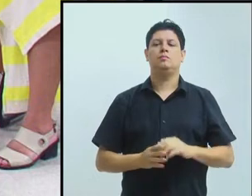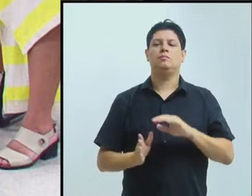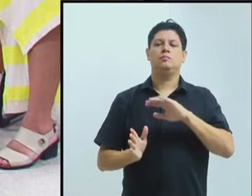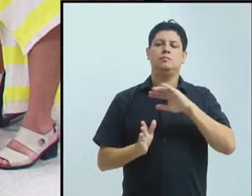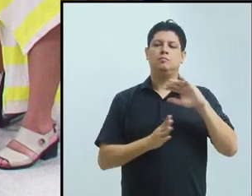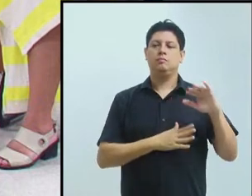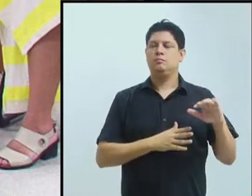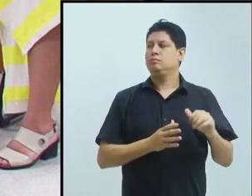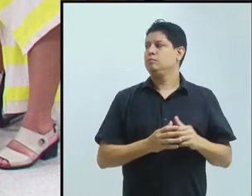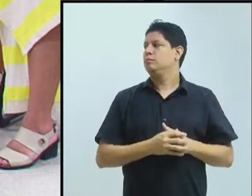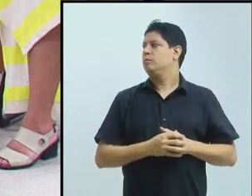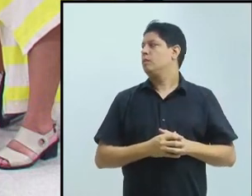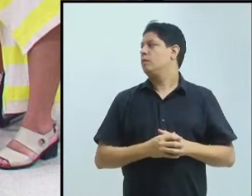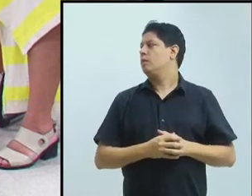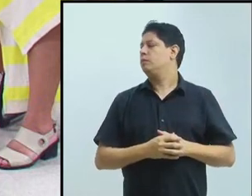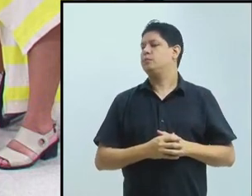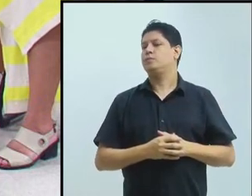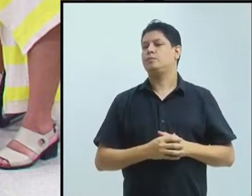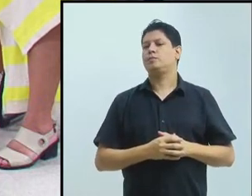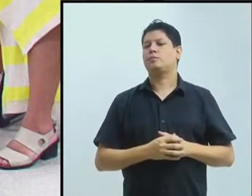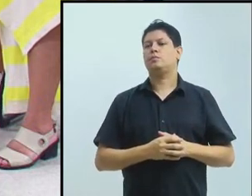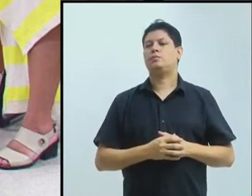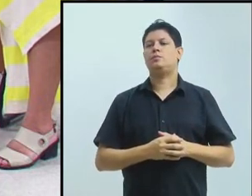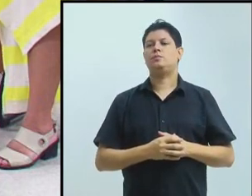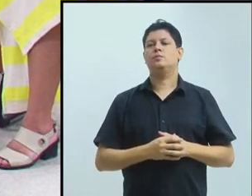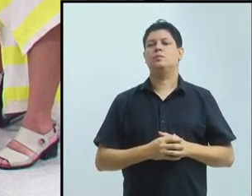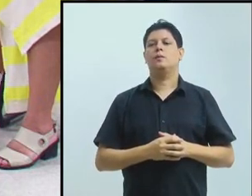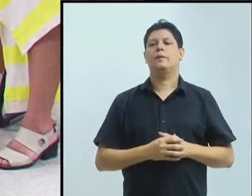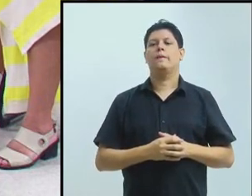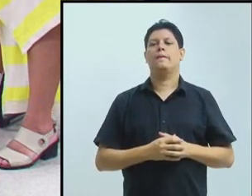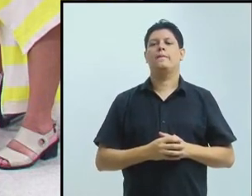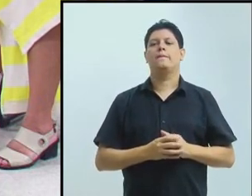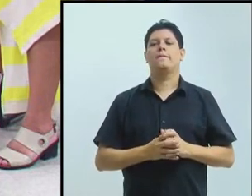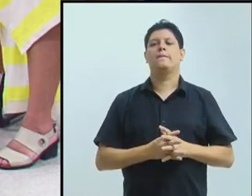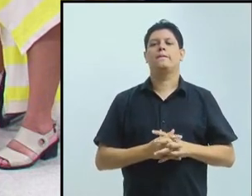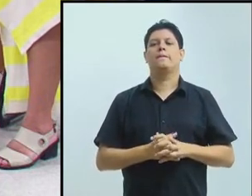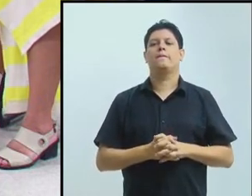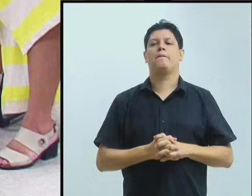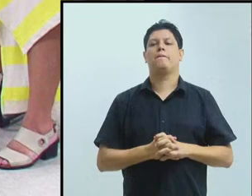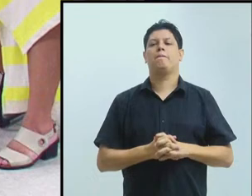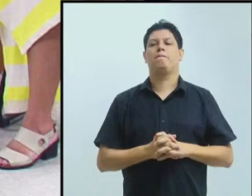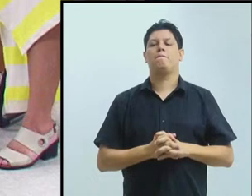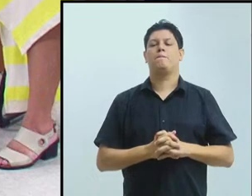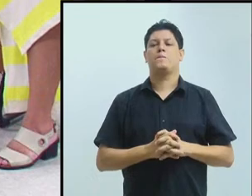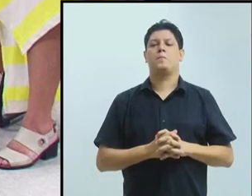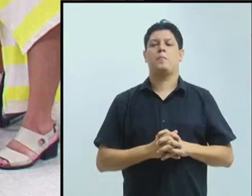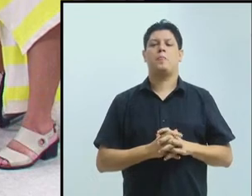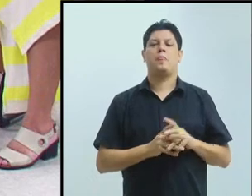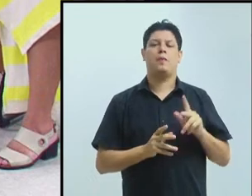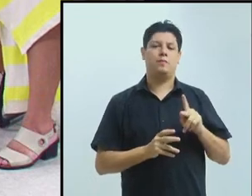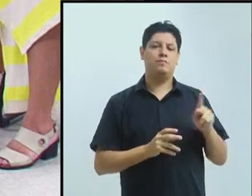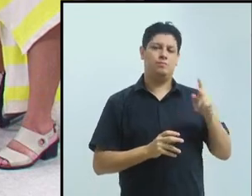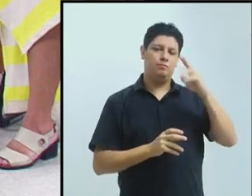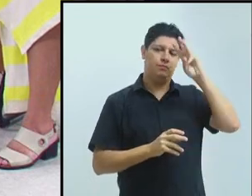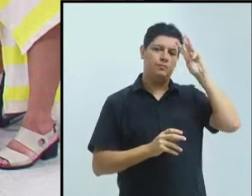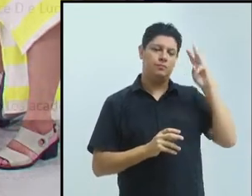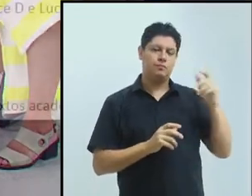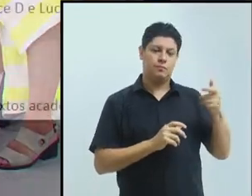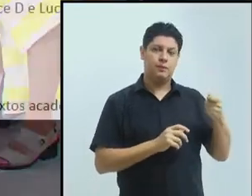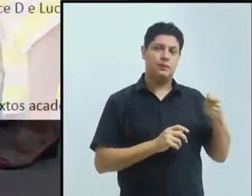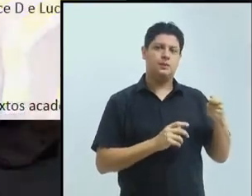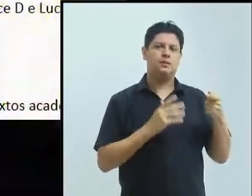A Valquíria está expert aqui. Ah, olha aí. Então, esse é o slide em que eu tentei,